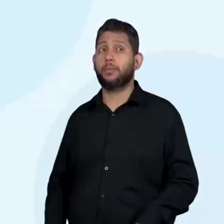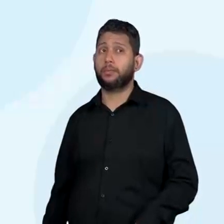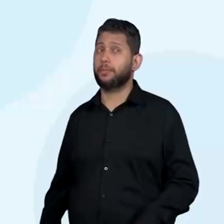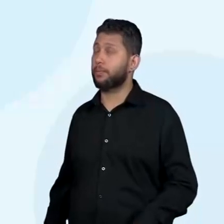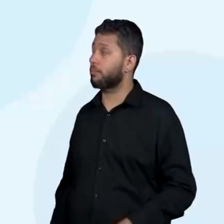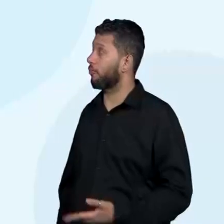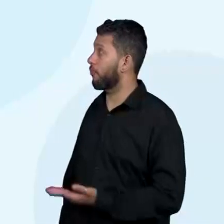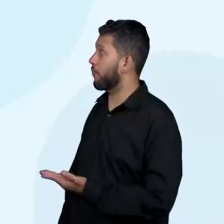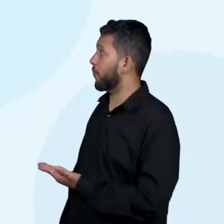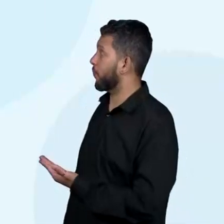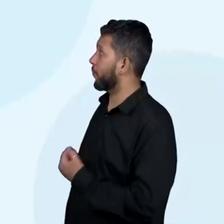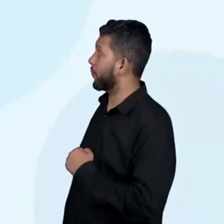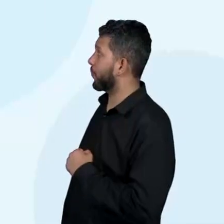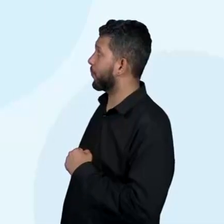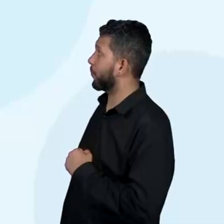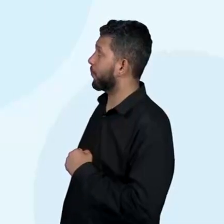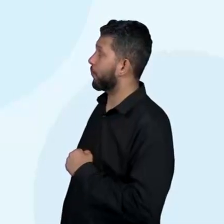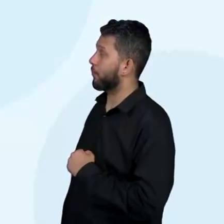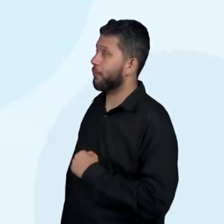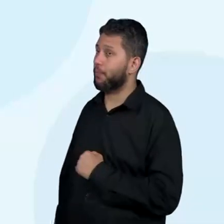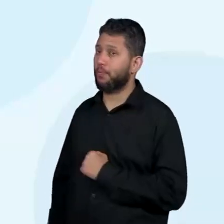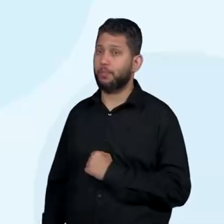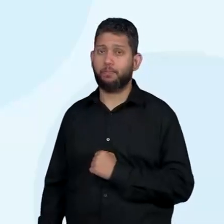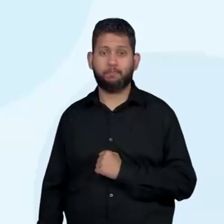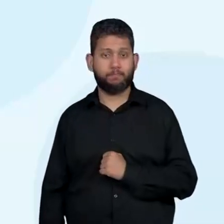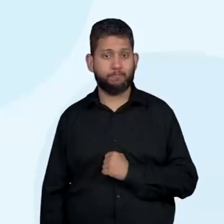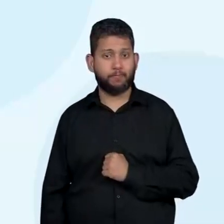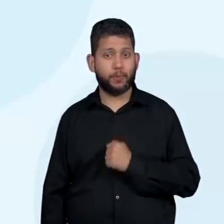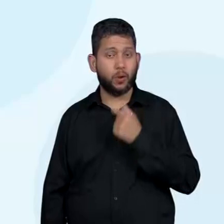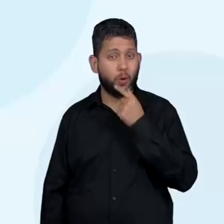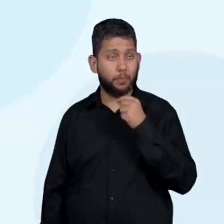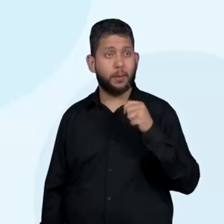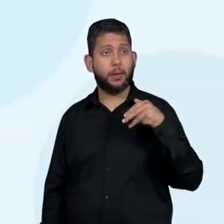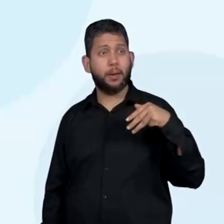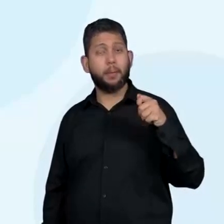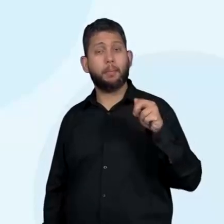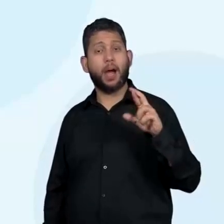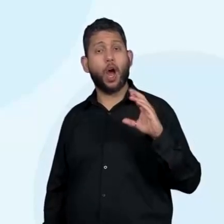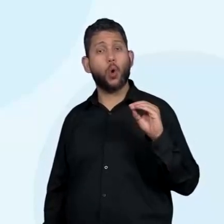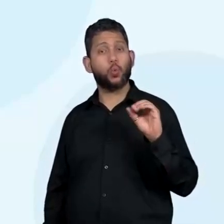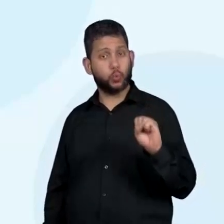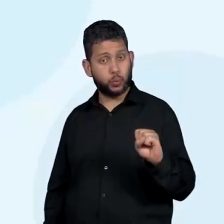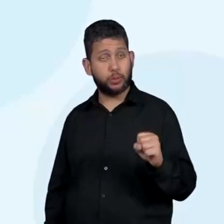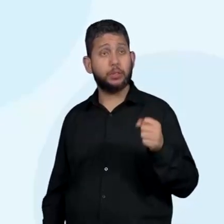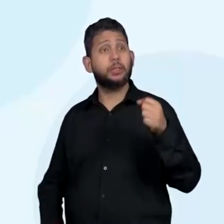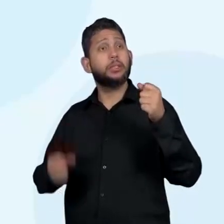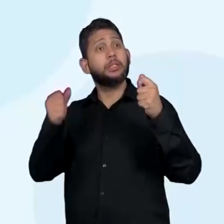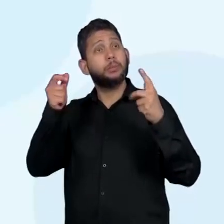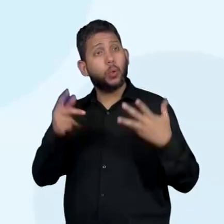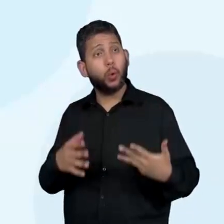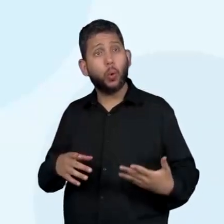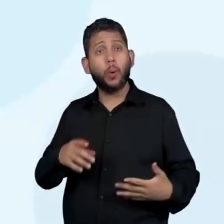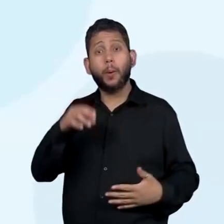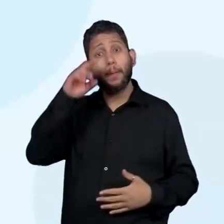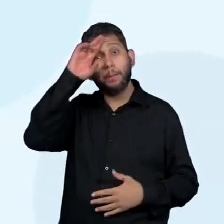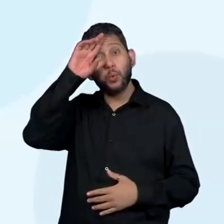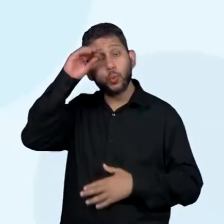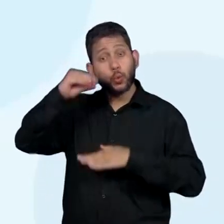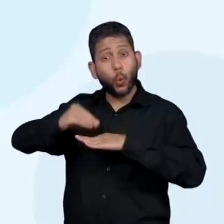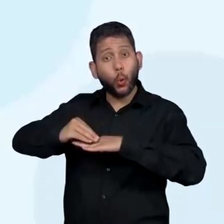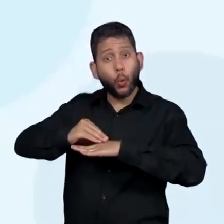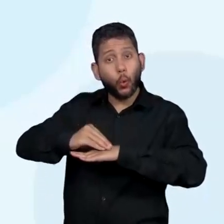o Marcos mandou para a Antônia, o que está escrito aqui, sobre a questão dos novos besouros